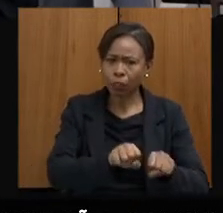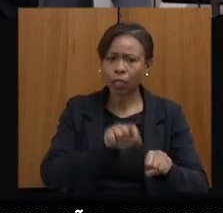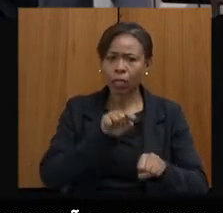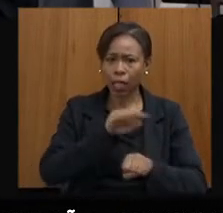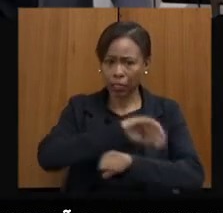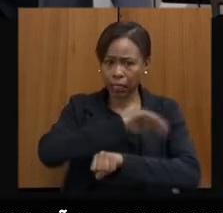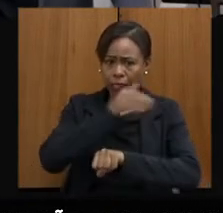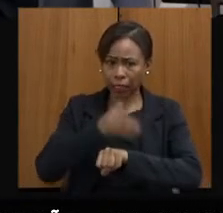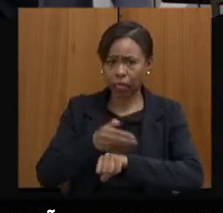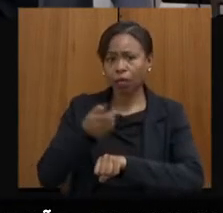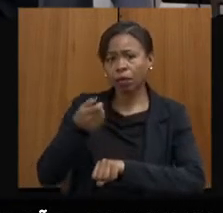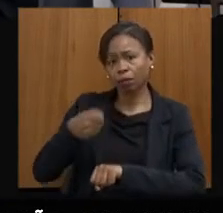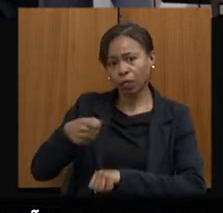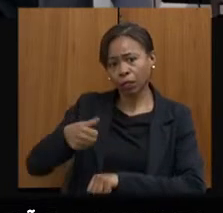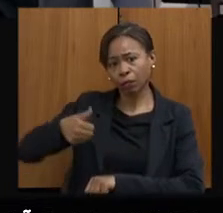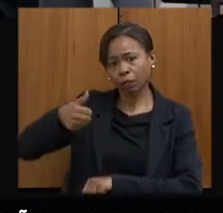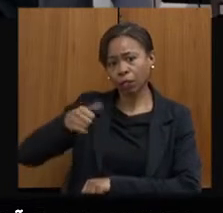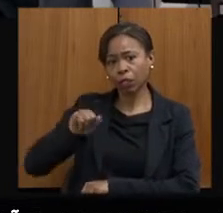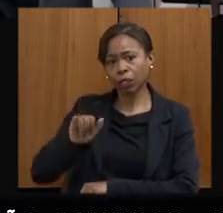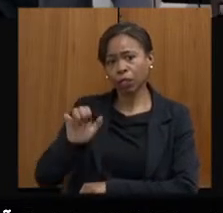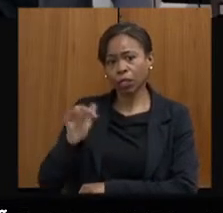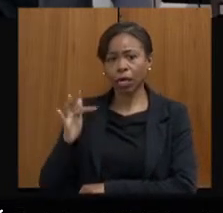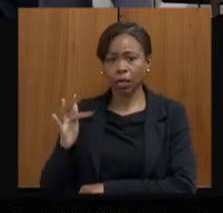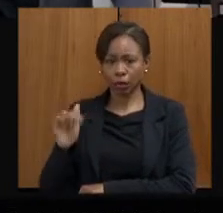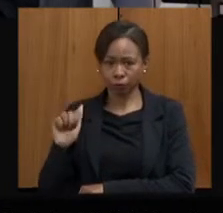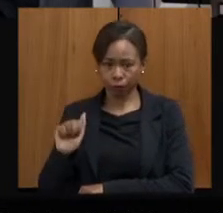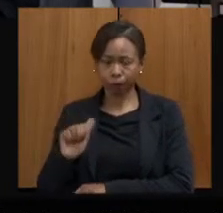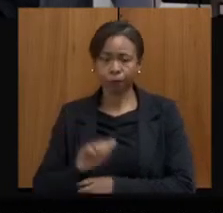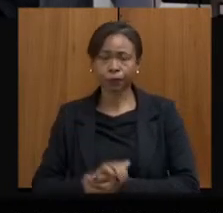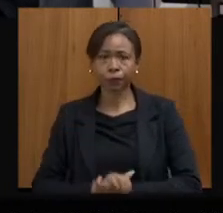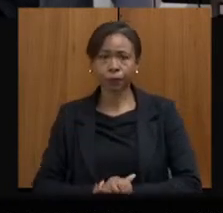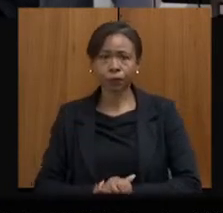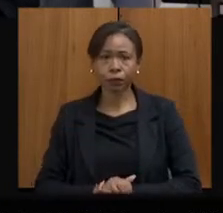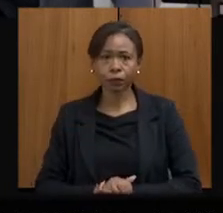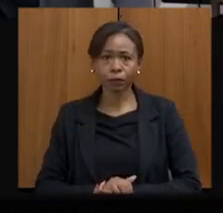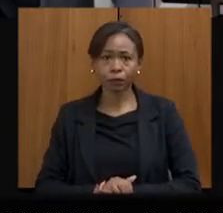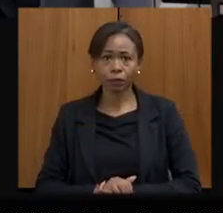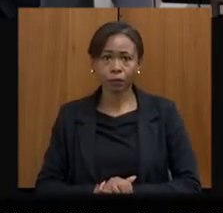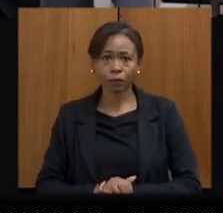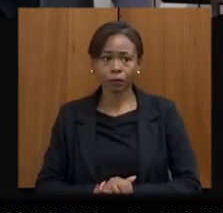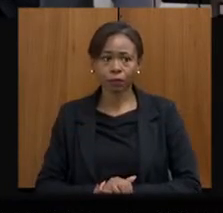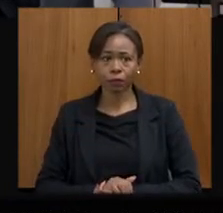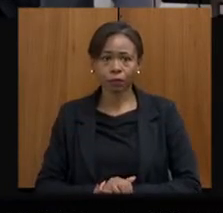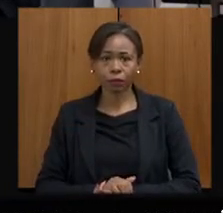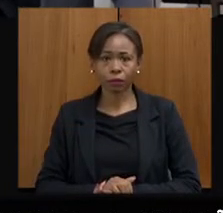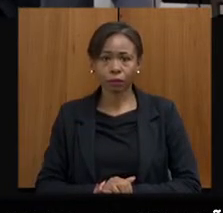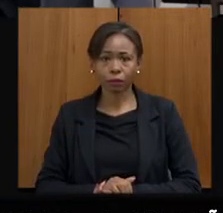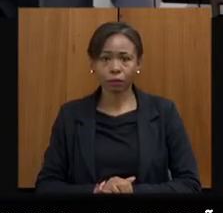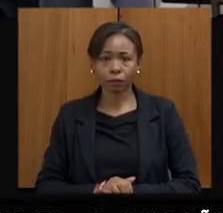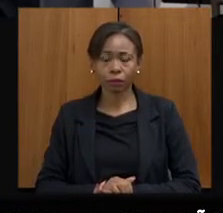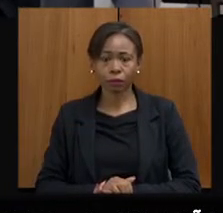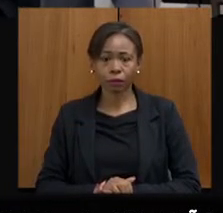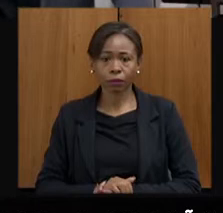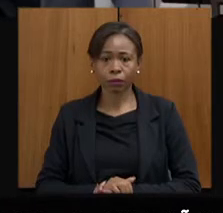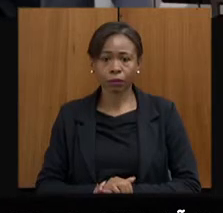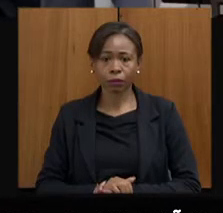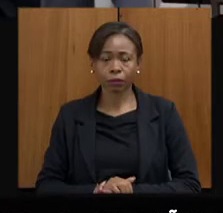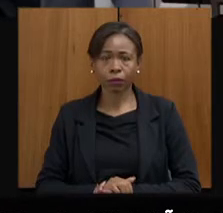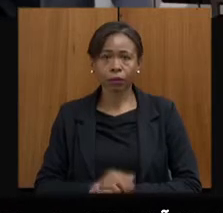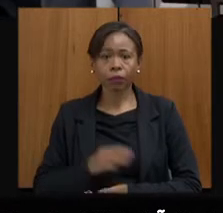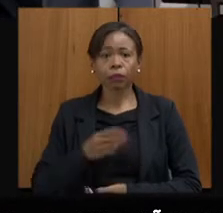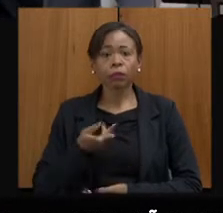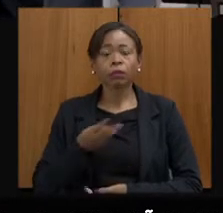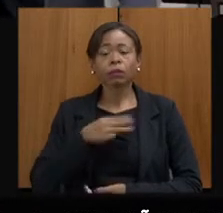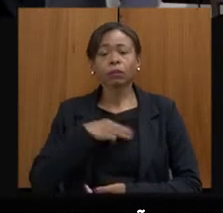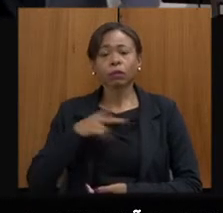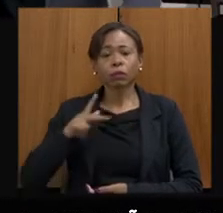seu Conselho de Patrimônio. Medida, acordo firmado com o Ministério Público, que define o prazo de 30 de agosto para que os municípios envolvidos,